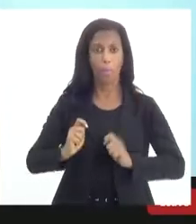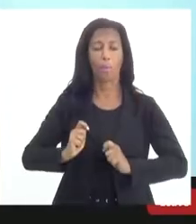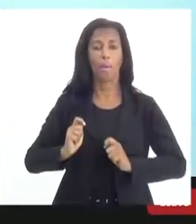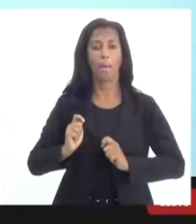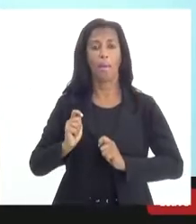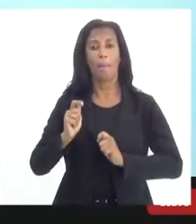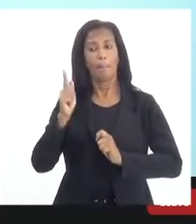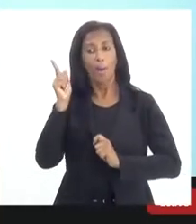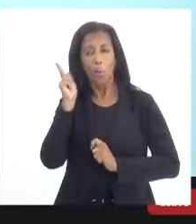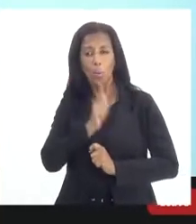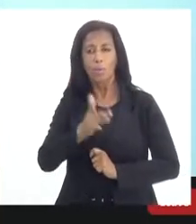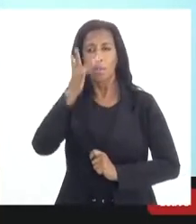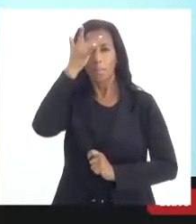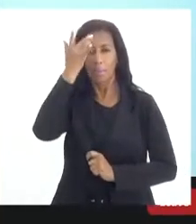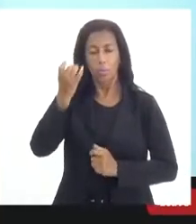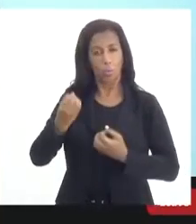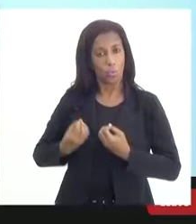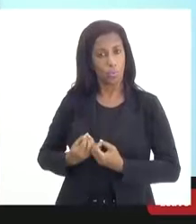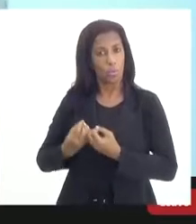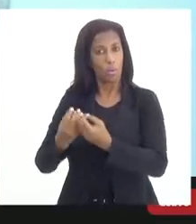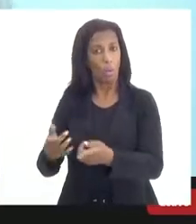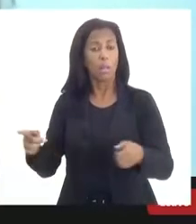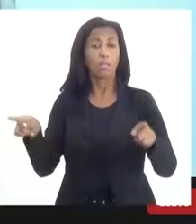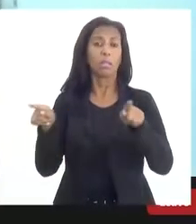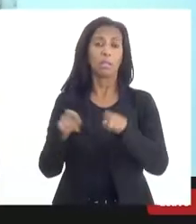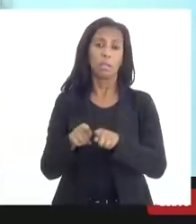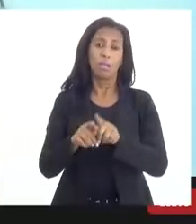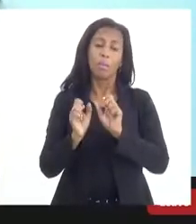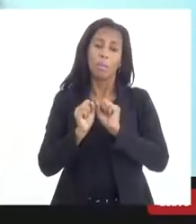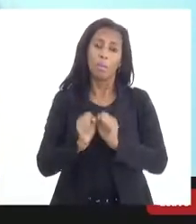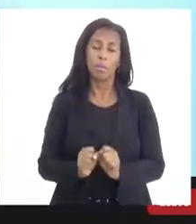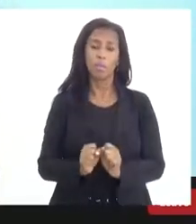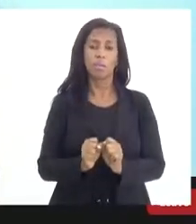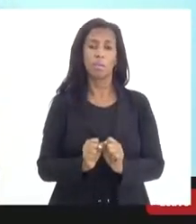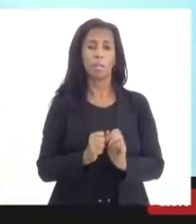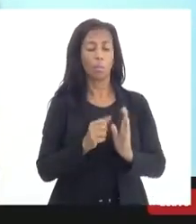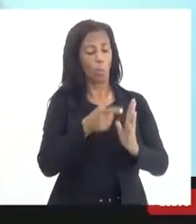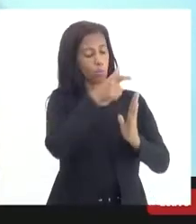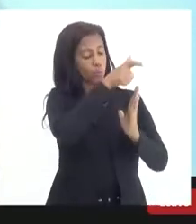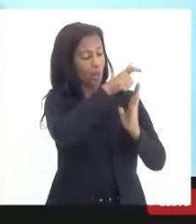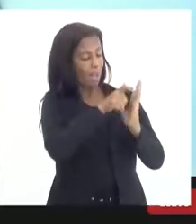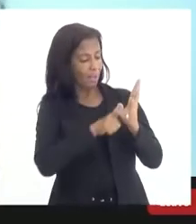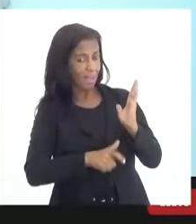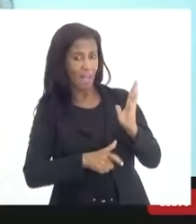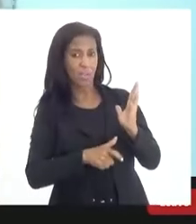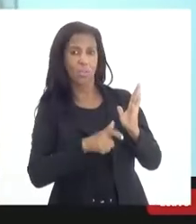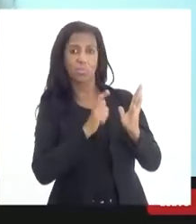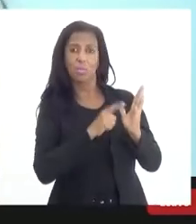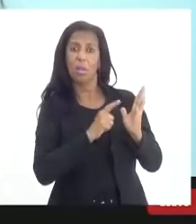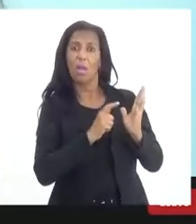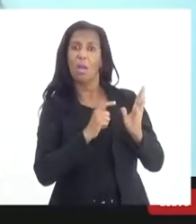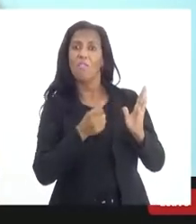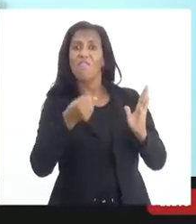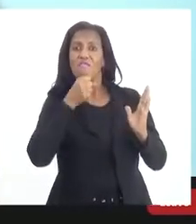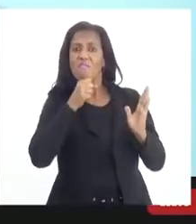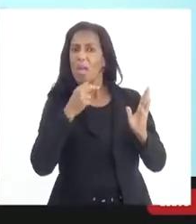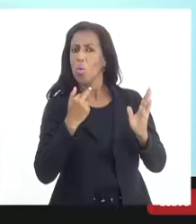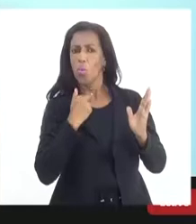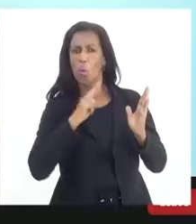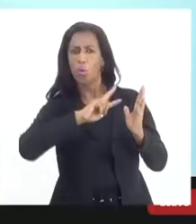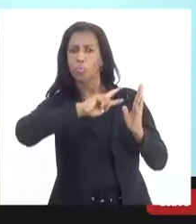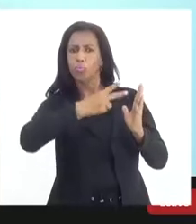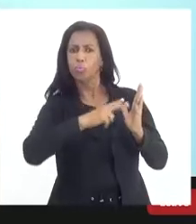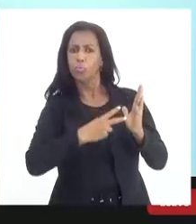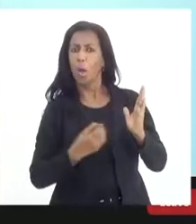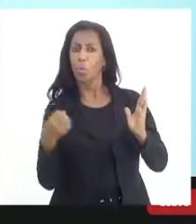de captar doadores, nós também possamos atualizar esse cadastro, uma vez que ele já existe e que alguns